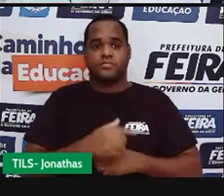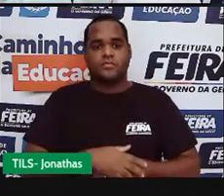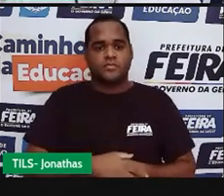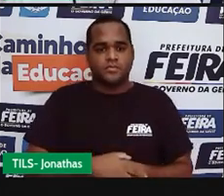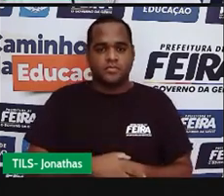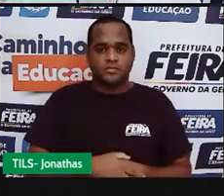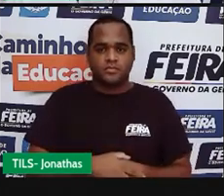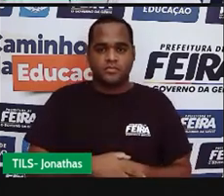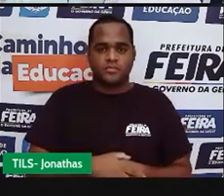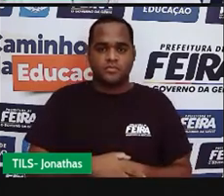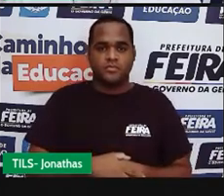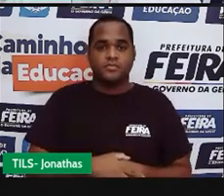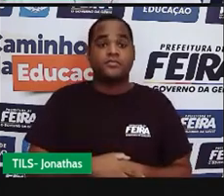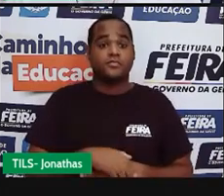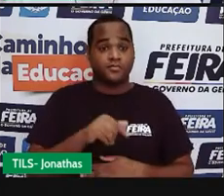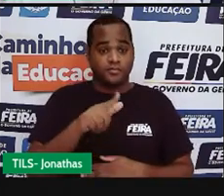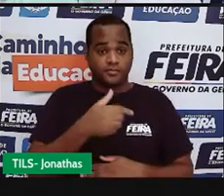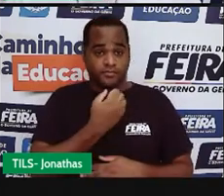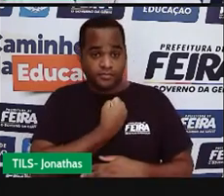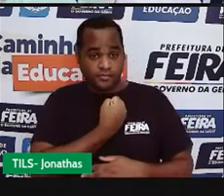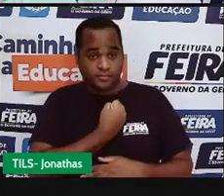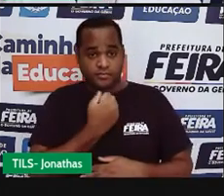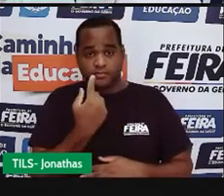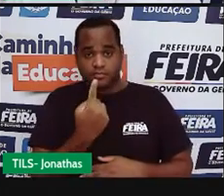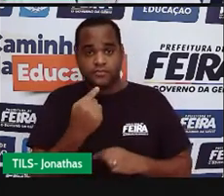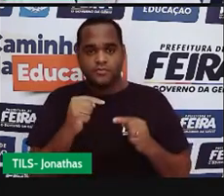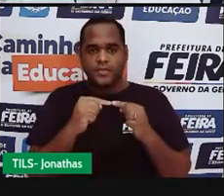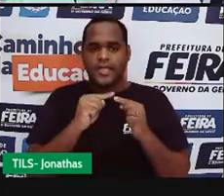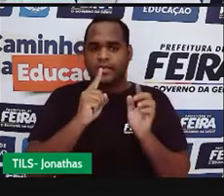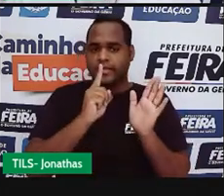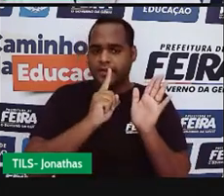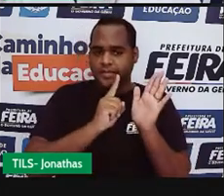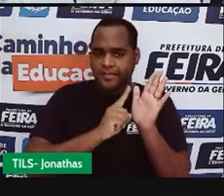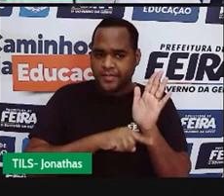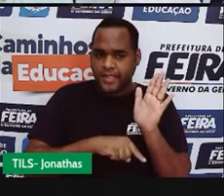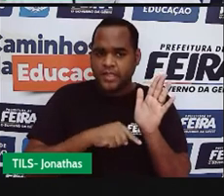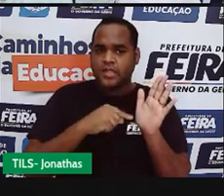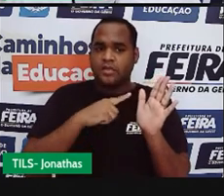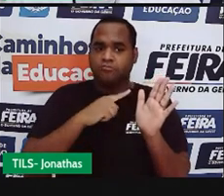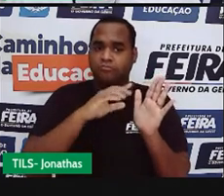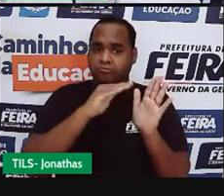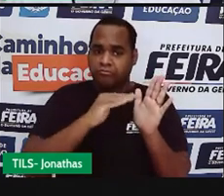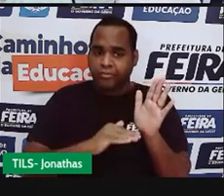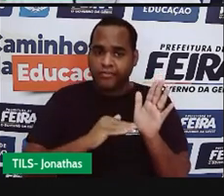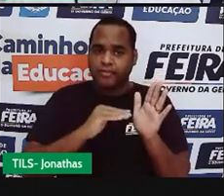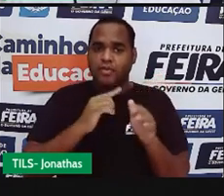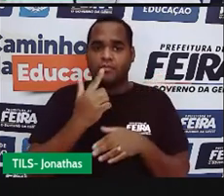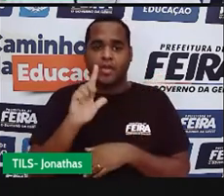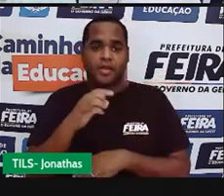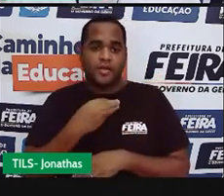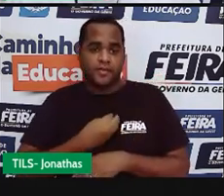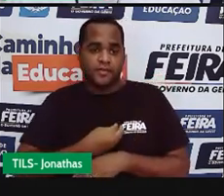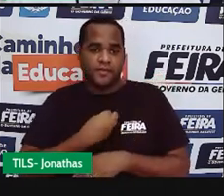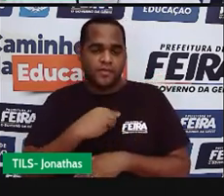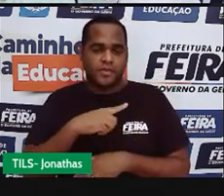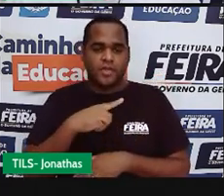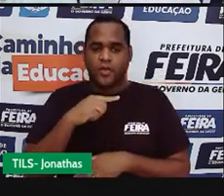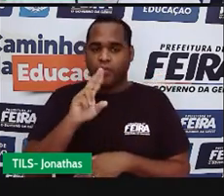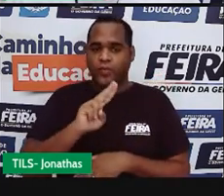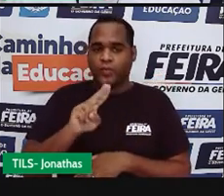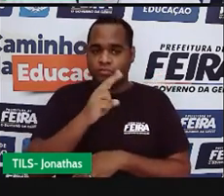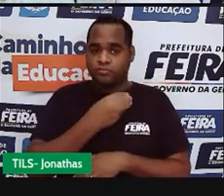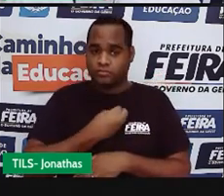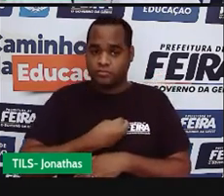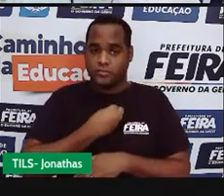O um é um número menor do que esse lado que sobrou aqui, ó. Eu usei para fazer a conta o